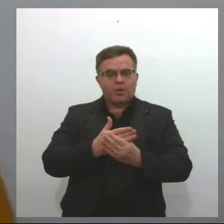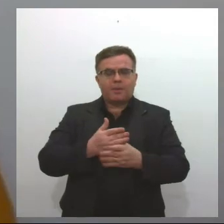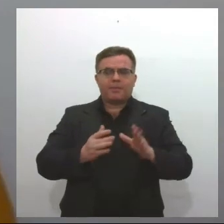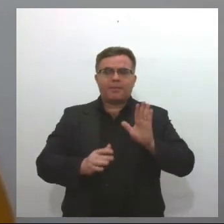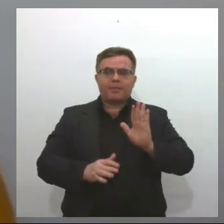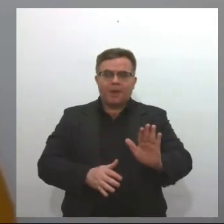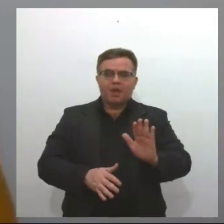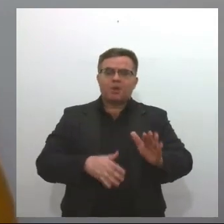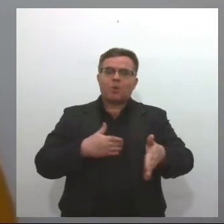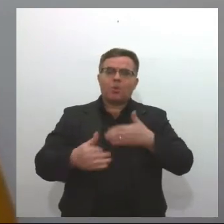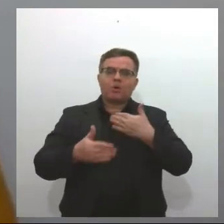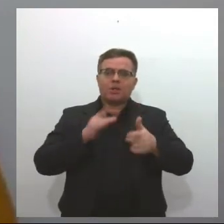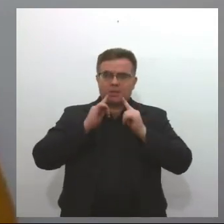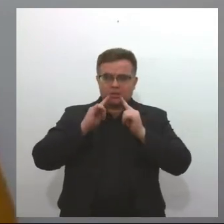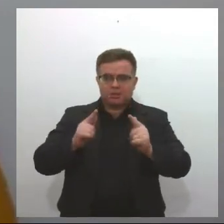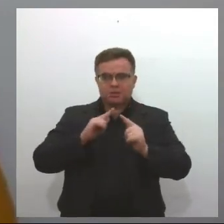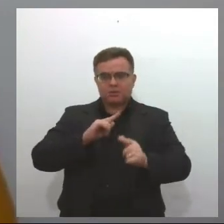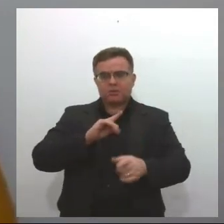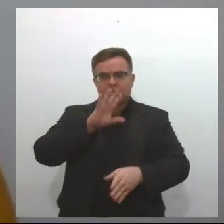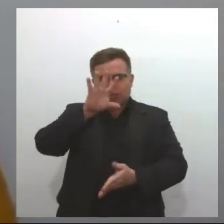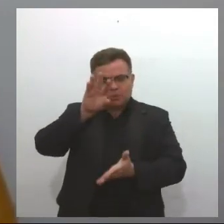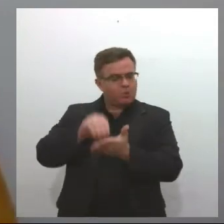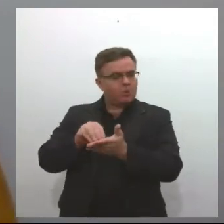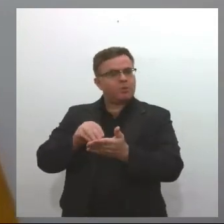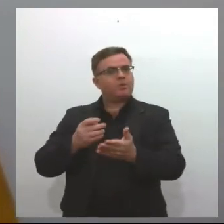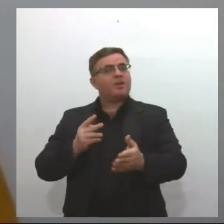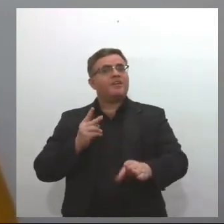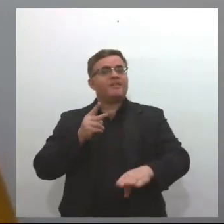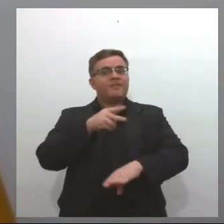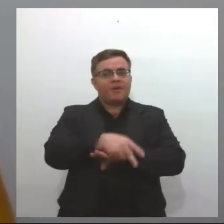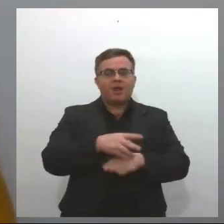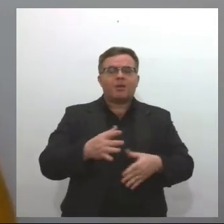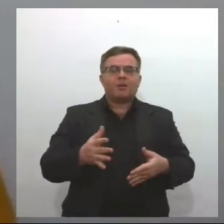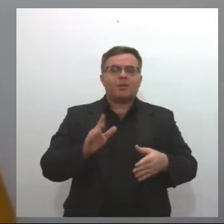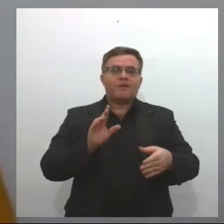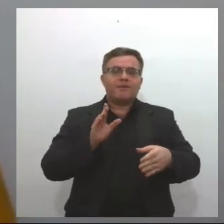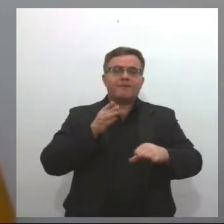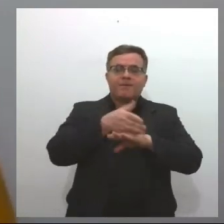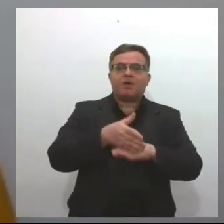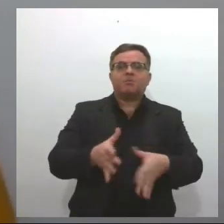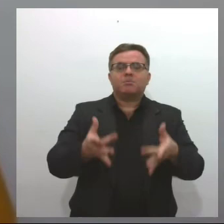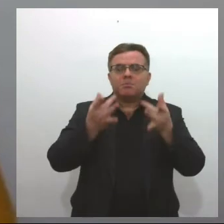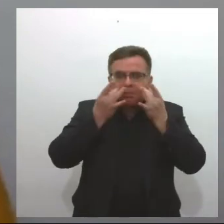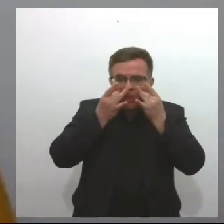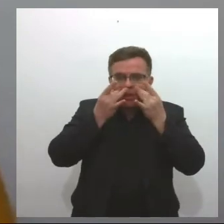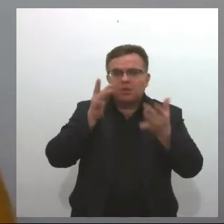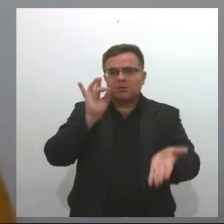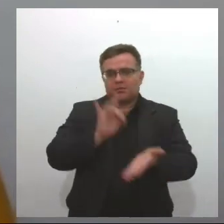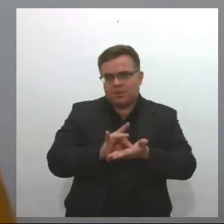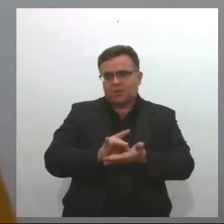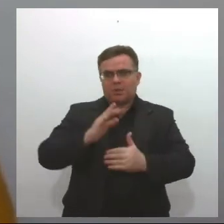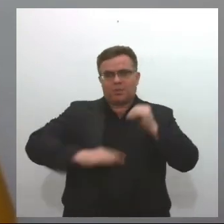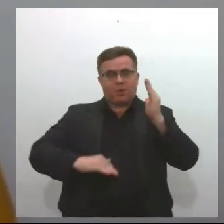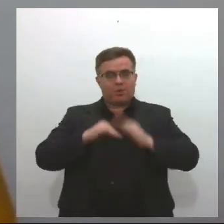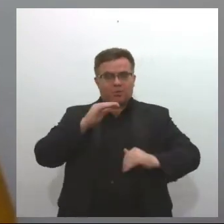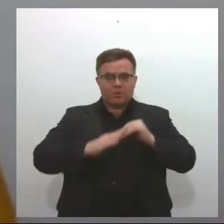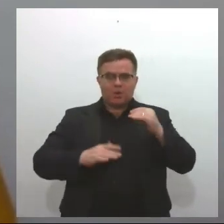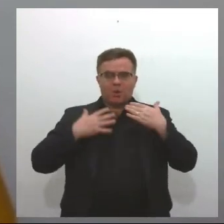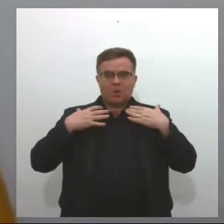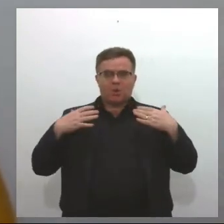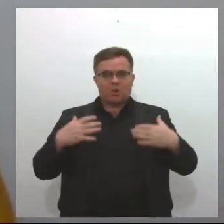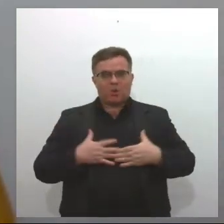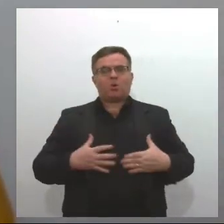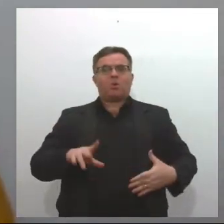qualquer denúncia é apurada mediante uma fiscalização feita por profissionais devidamente identificados, com colete, com